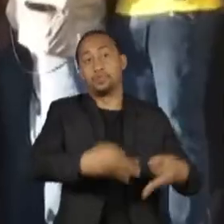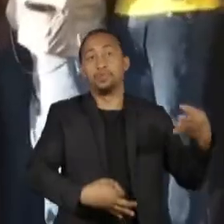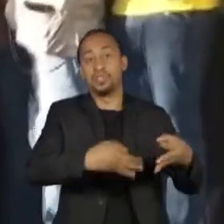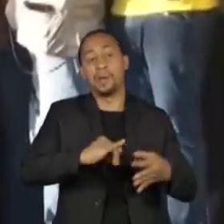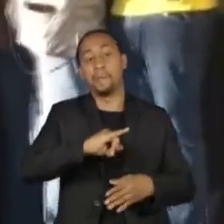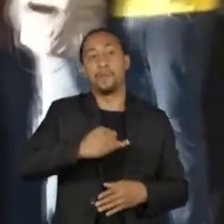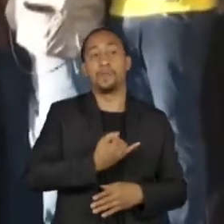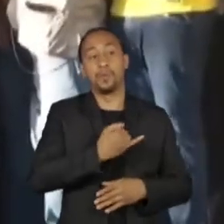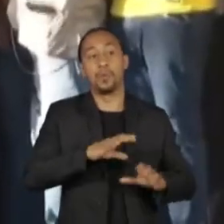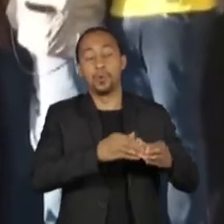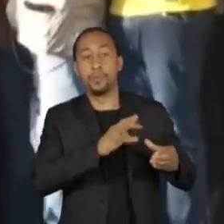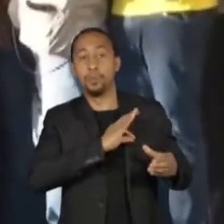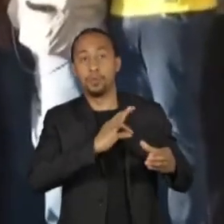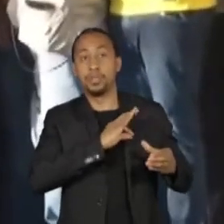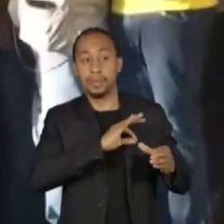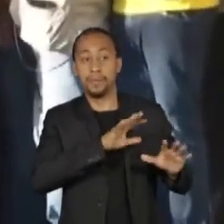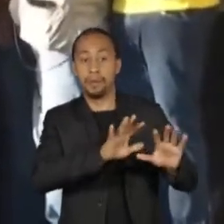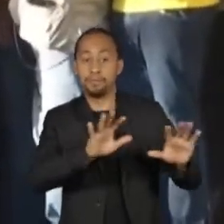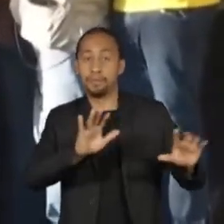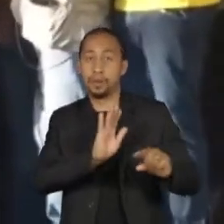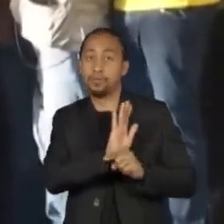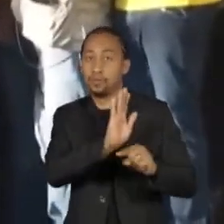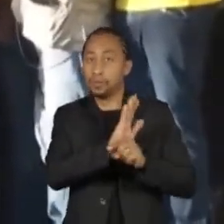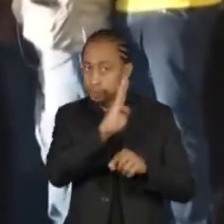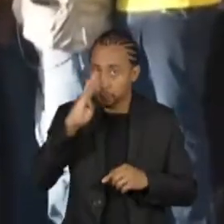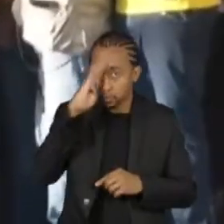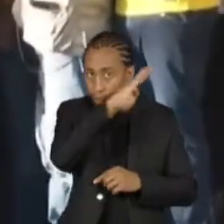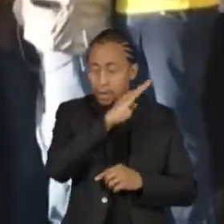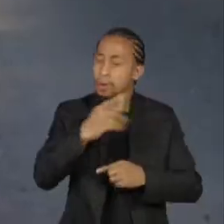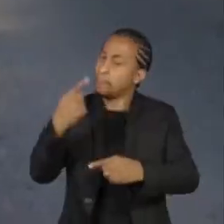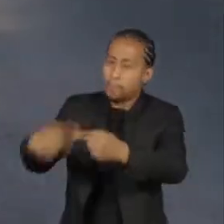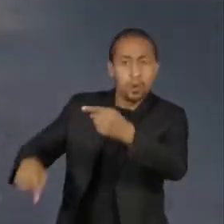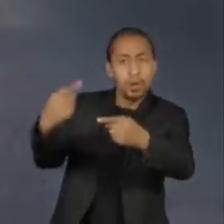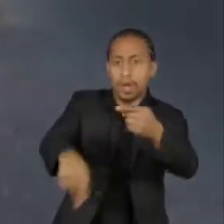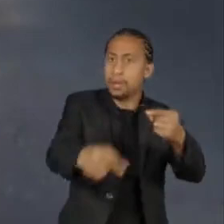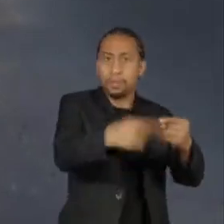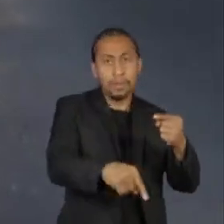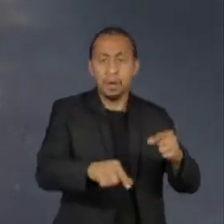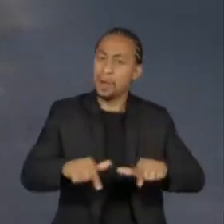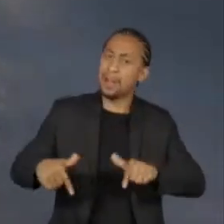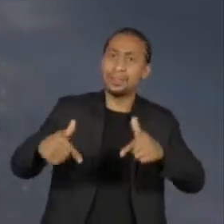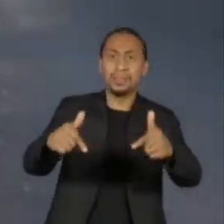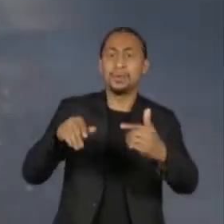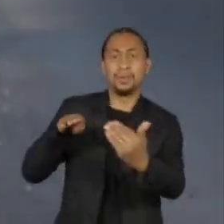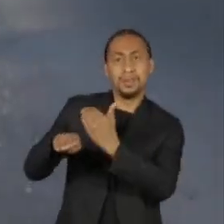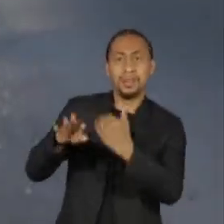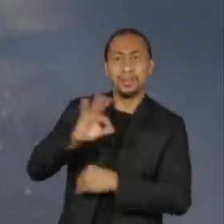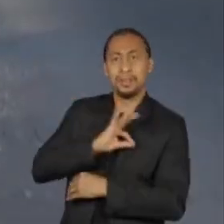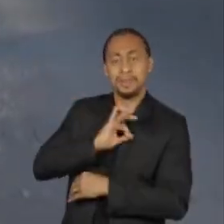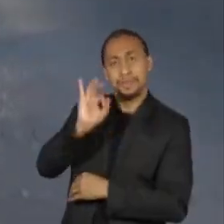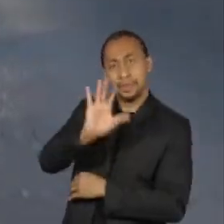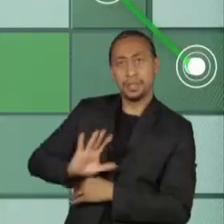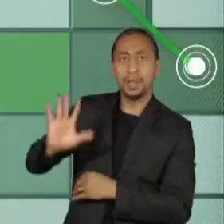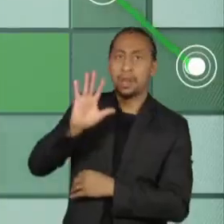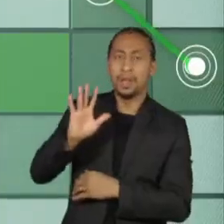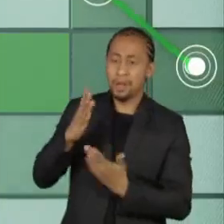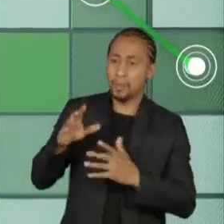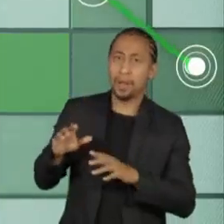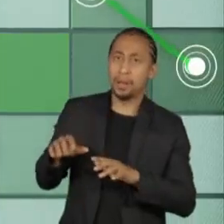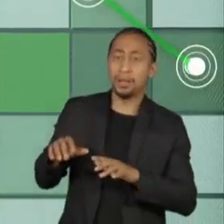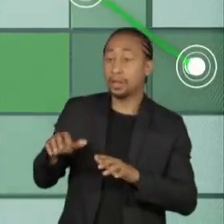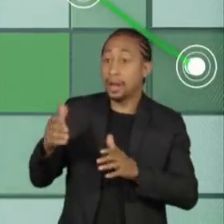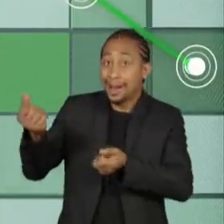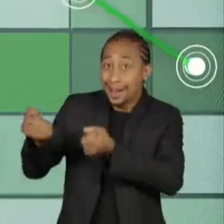reeleição do presidente Jair Bolsonaro. E proibiu a realização de operações da Polícia Rodoviária Federal contra veículos